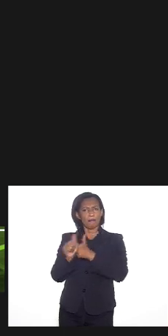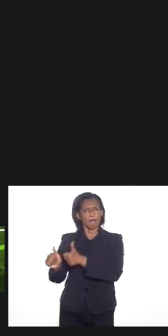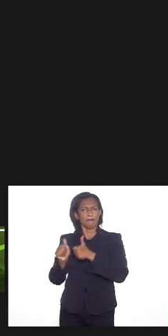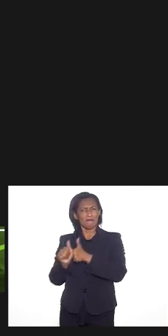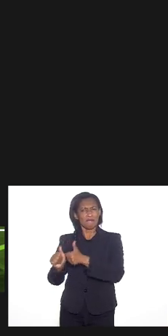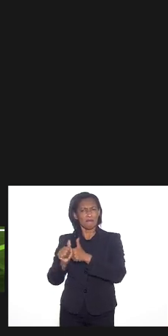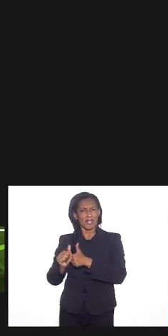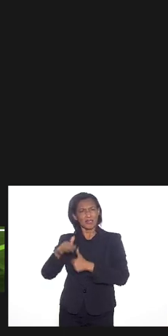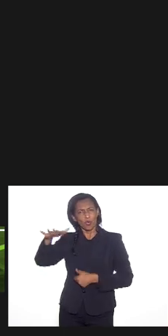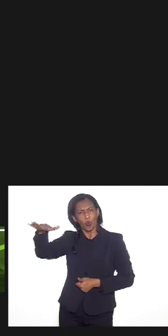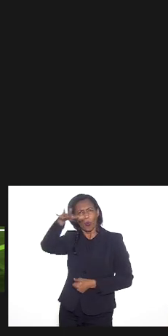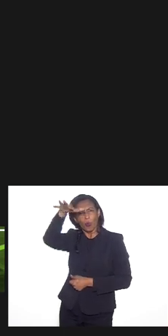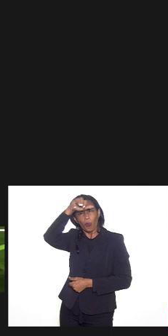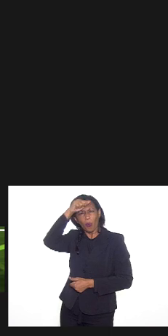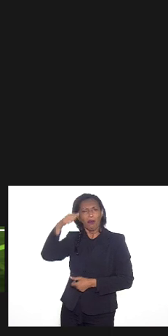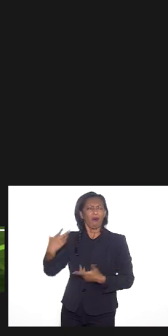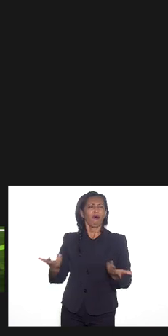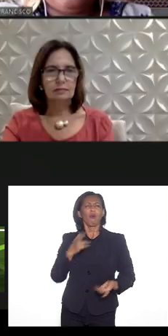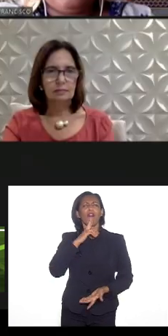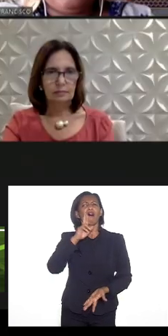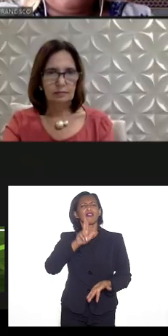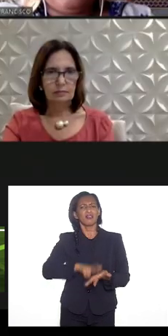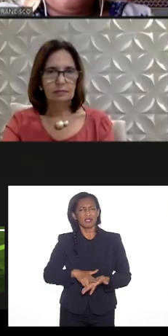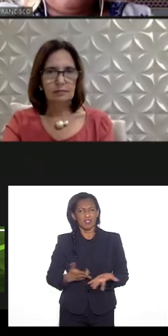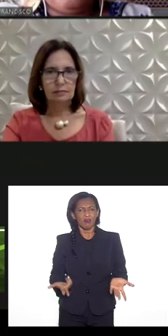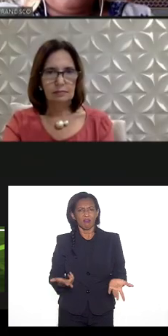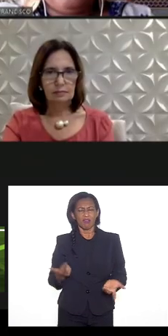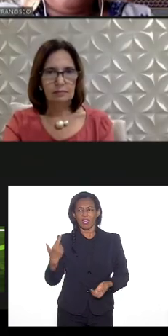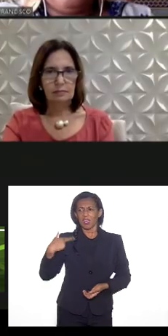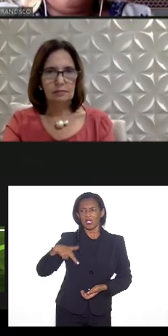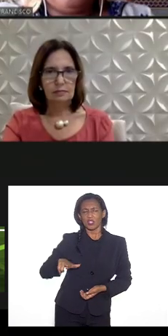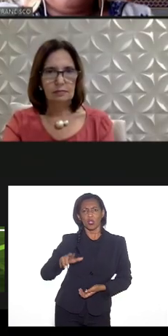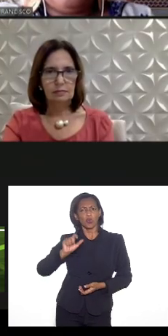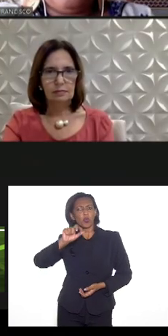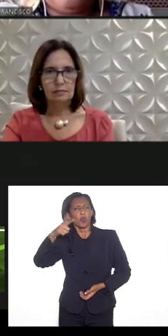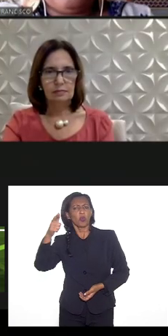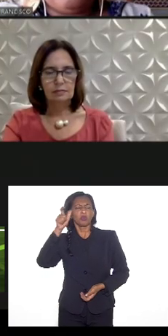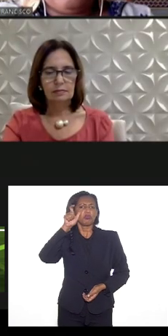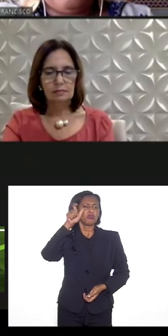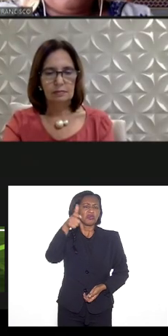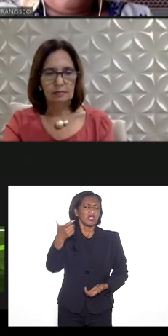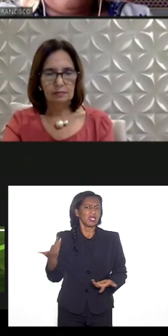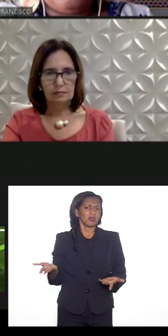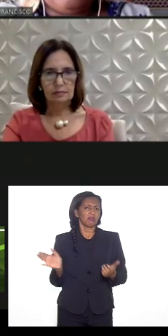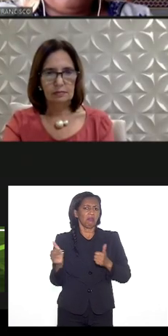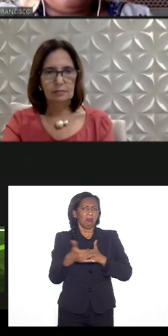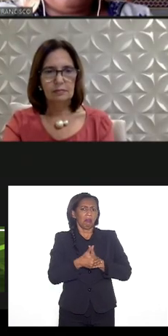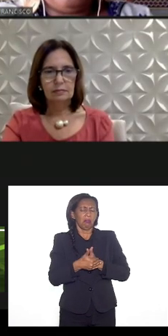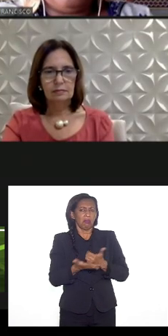terreiros por que que ele perseguia terreiros qual a razão religiosa ou tinha outro interesse por trás disso